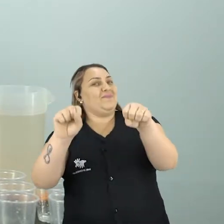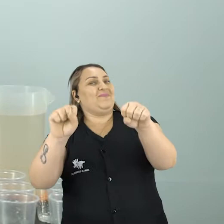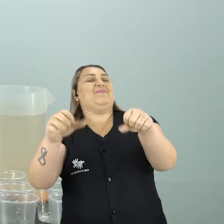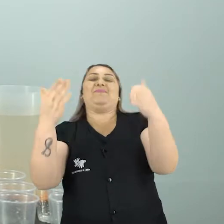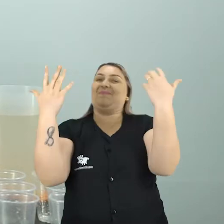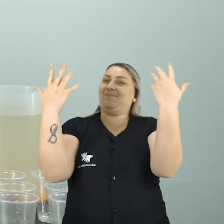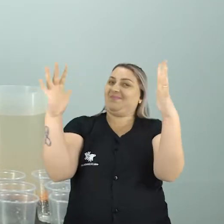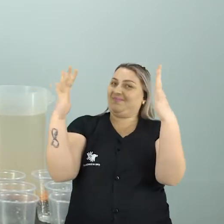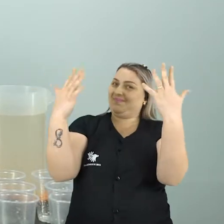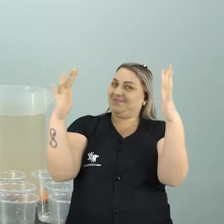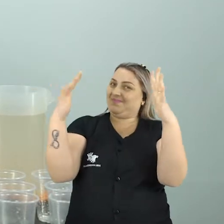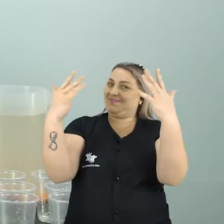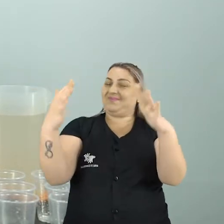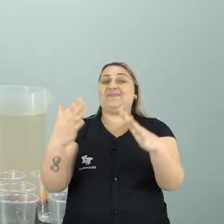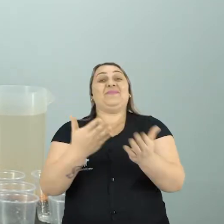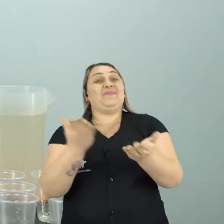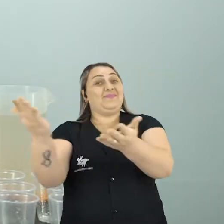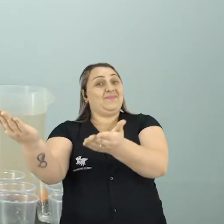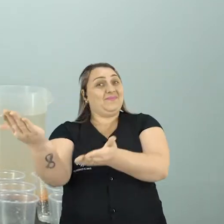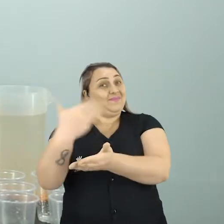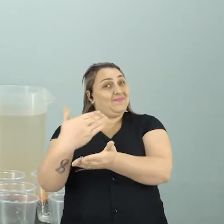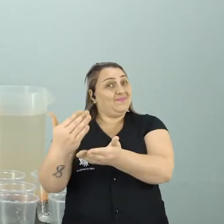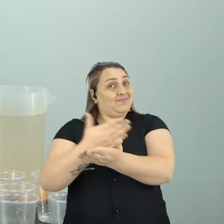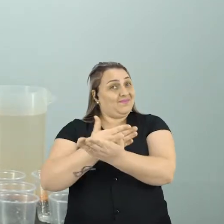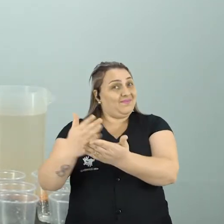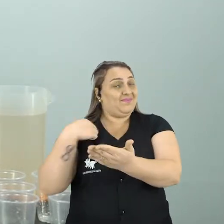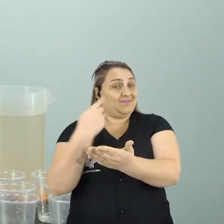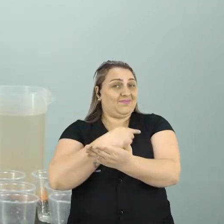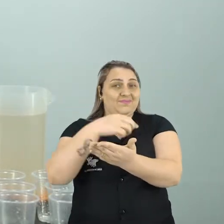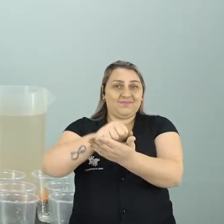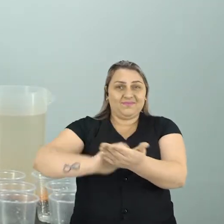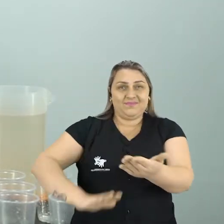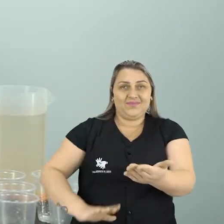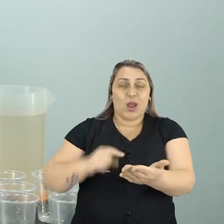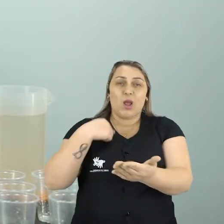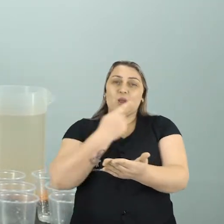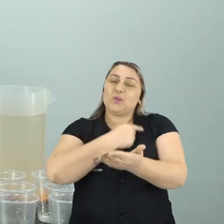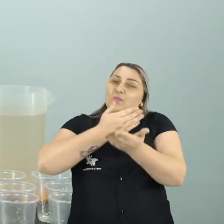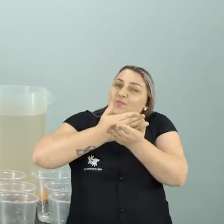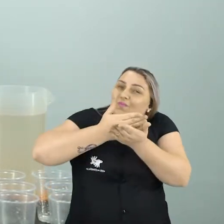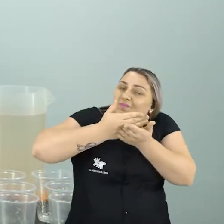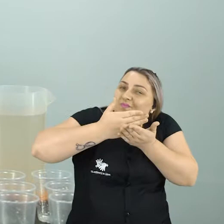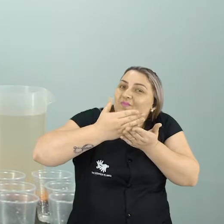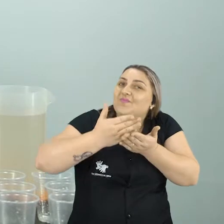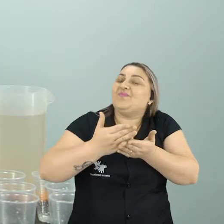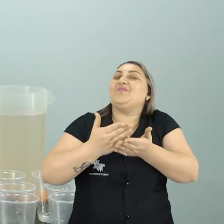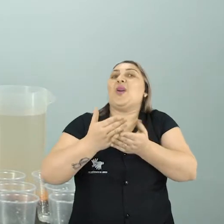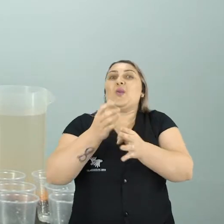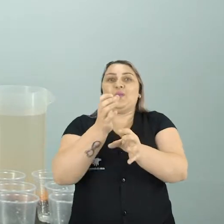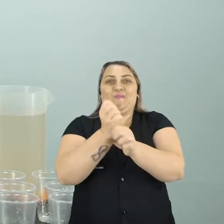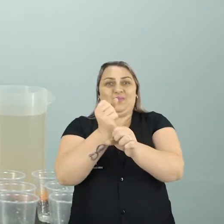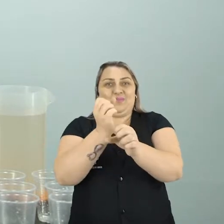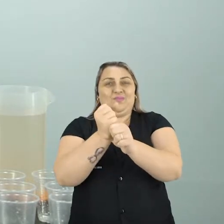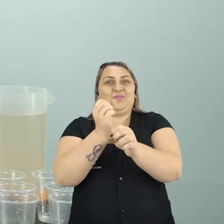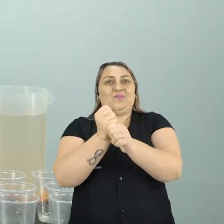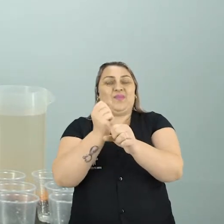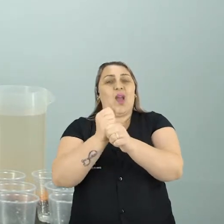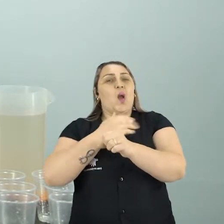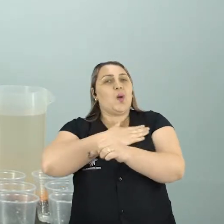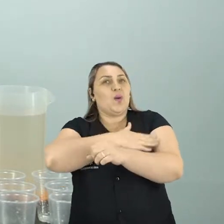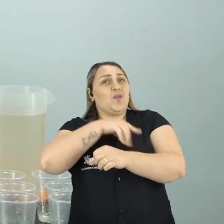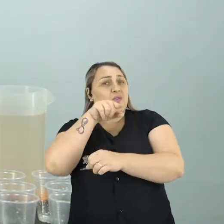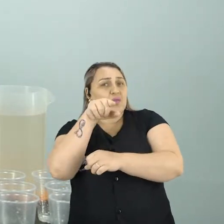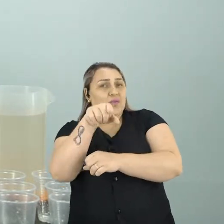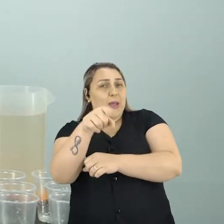muito bem! Vamos começar as nossas atividades e nós vamos começar por uma situação, um problema e eu